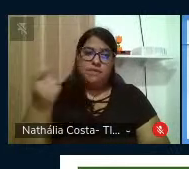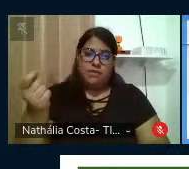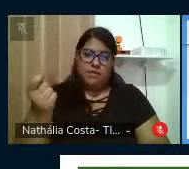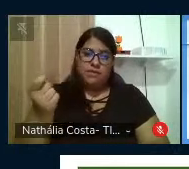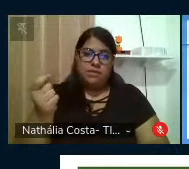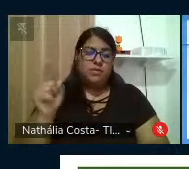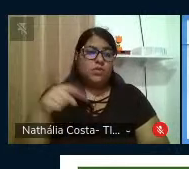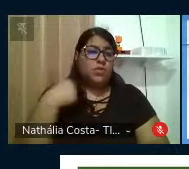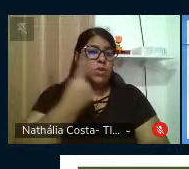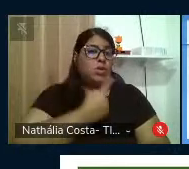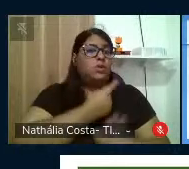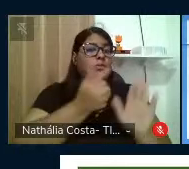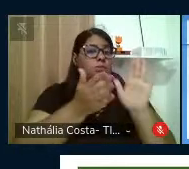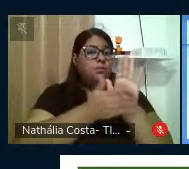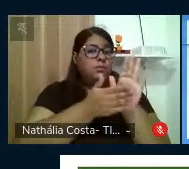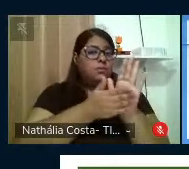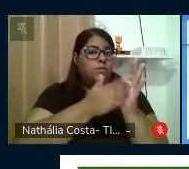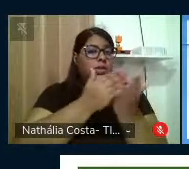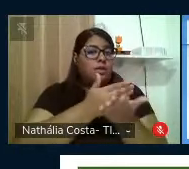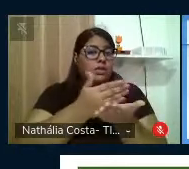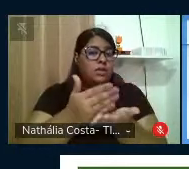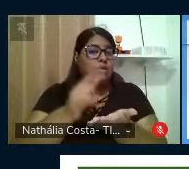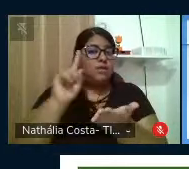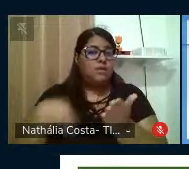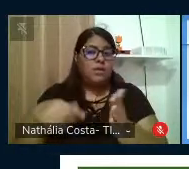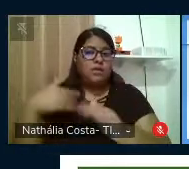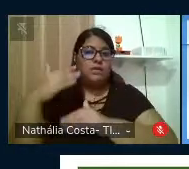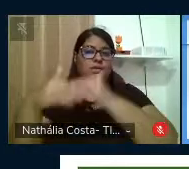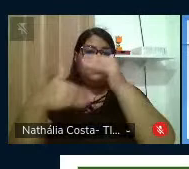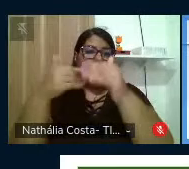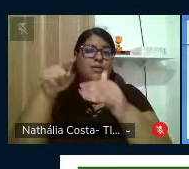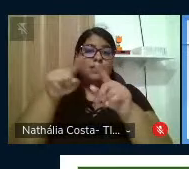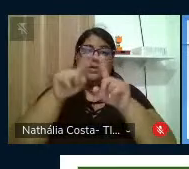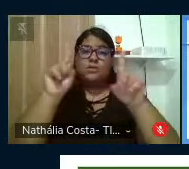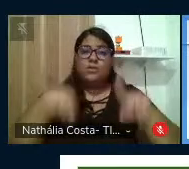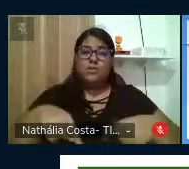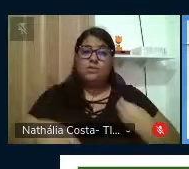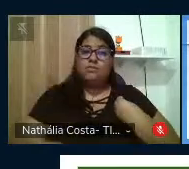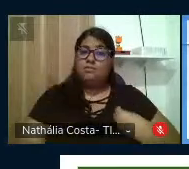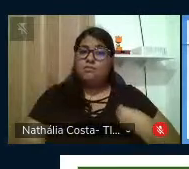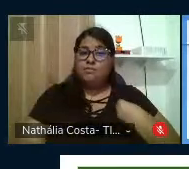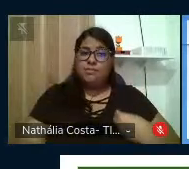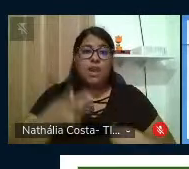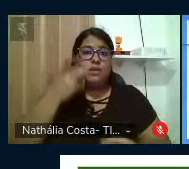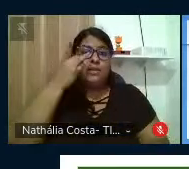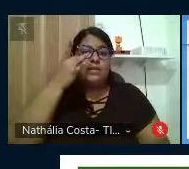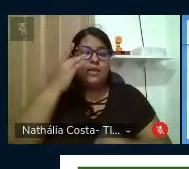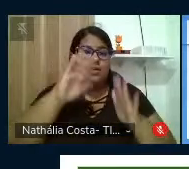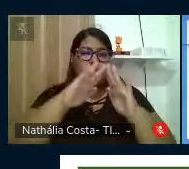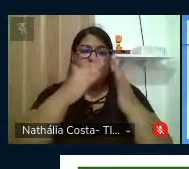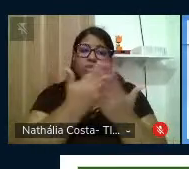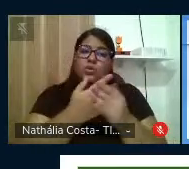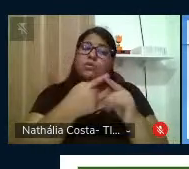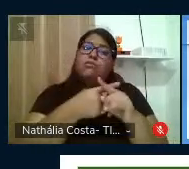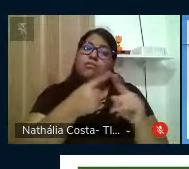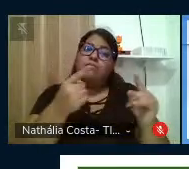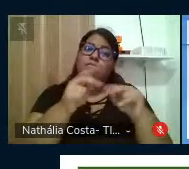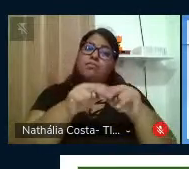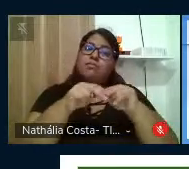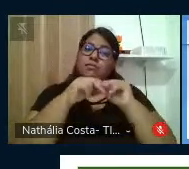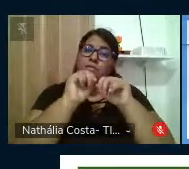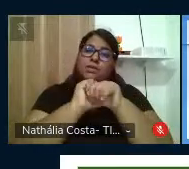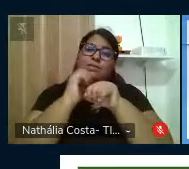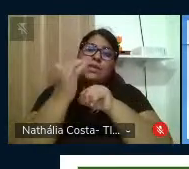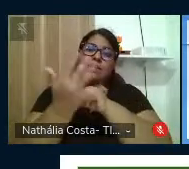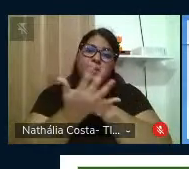A nossa proposta inicial era desenvolver esse projeto presencialmente nas escolas. Entretanto, devido à pandemia por Covid